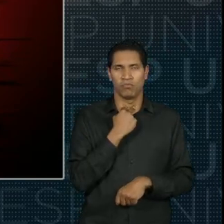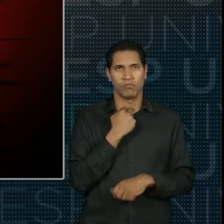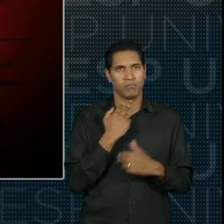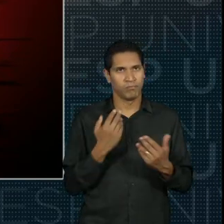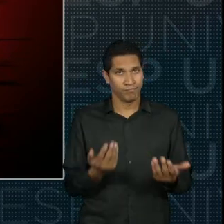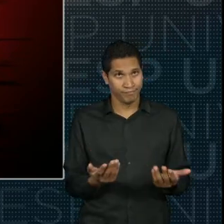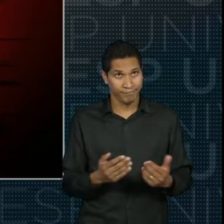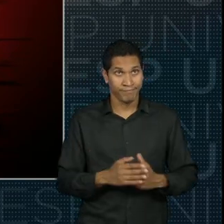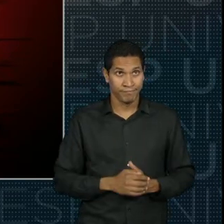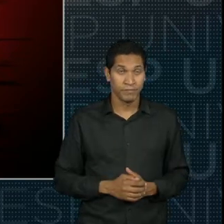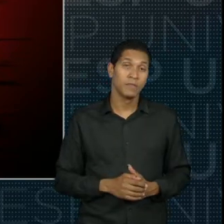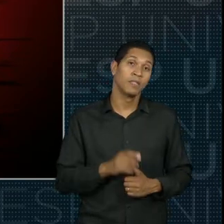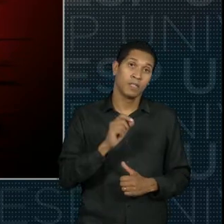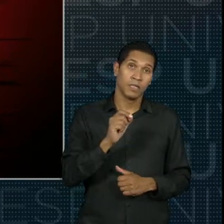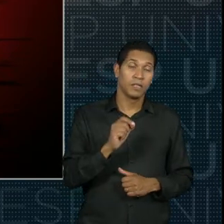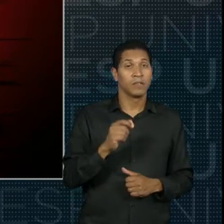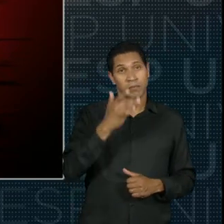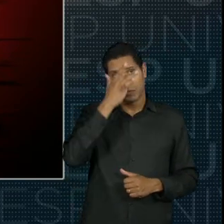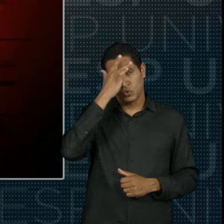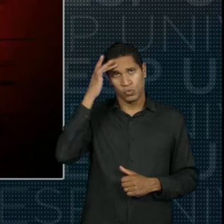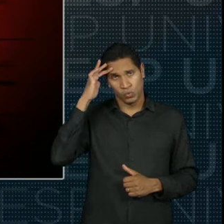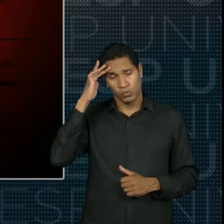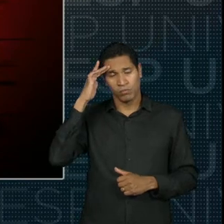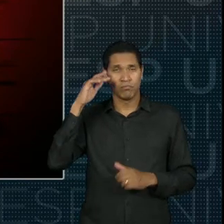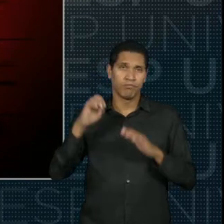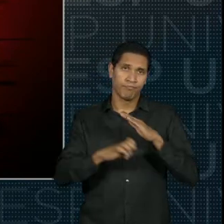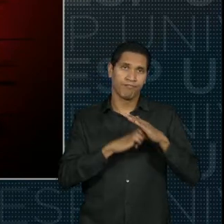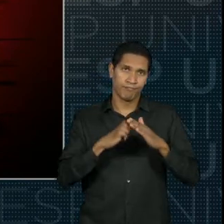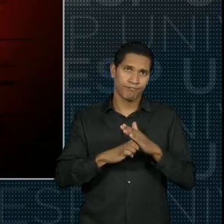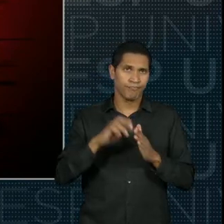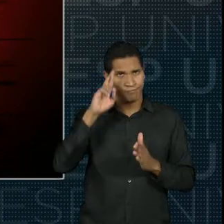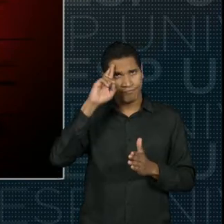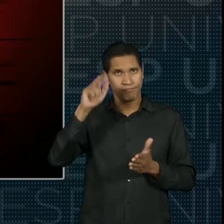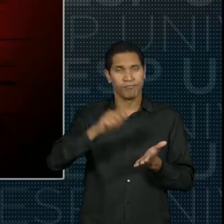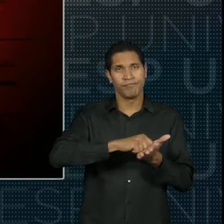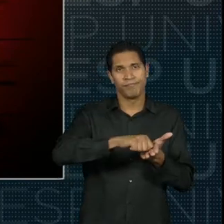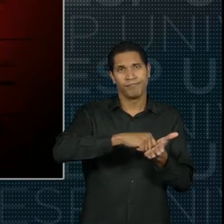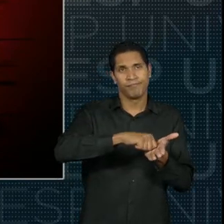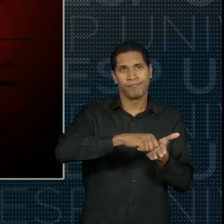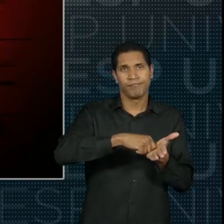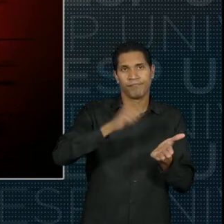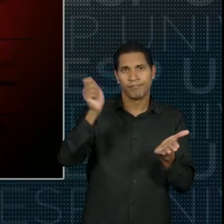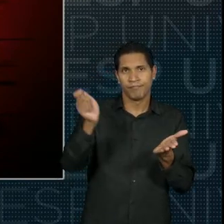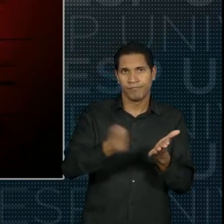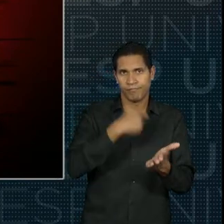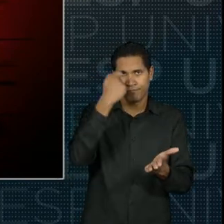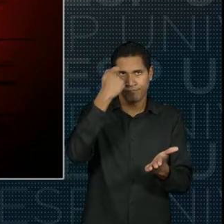E aí o próprio concedente vai assinar essa declaração.